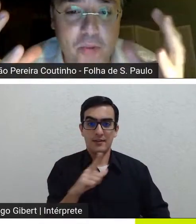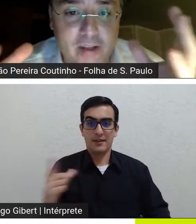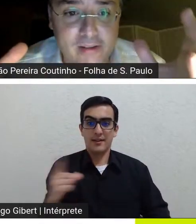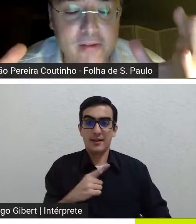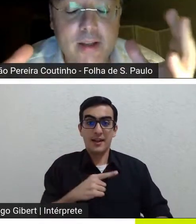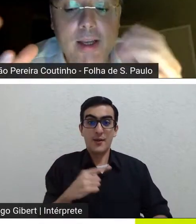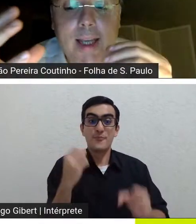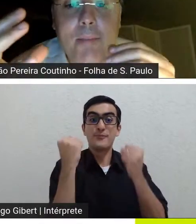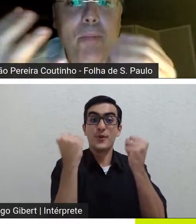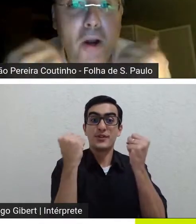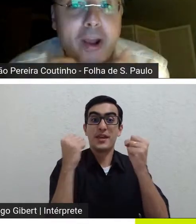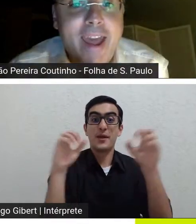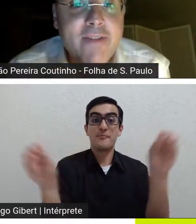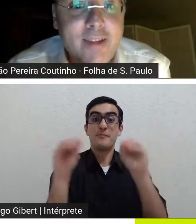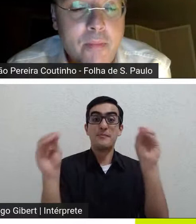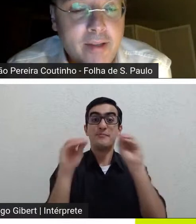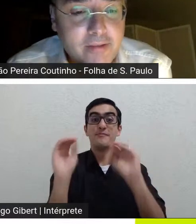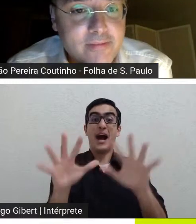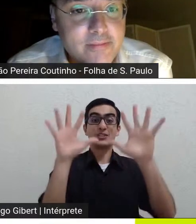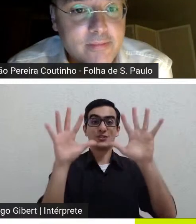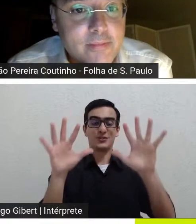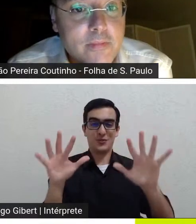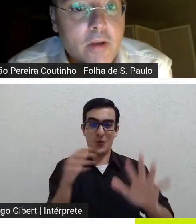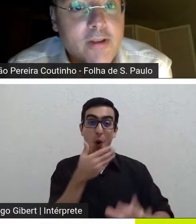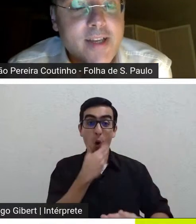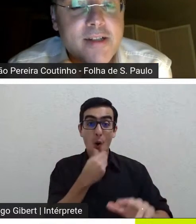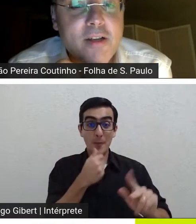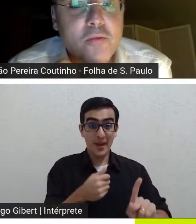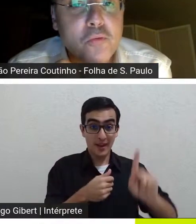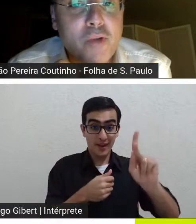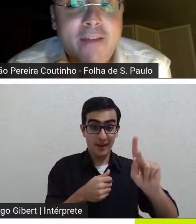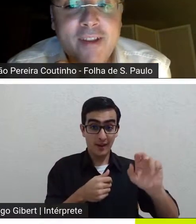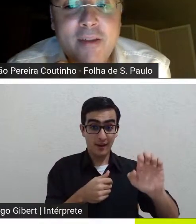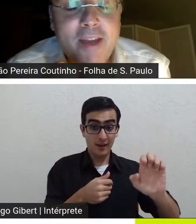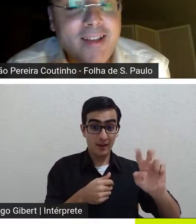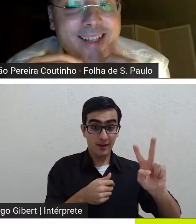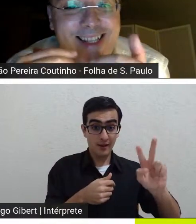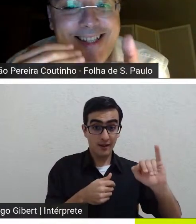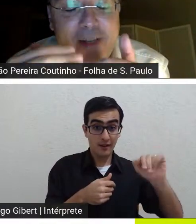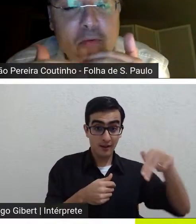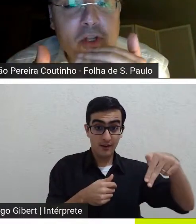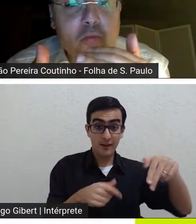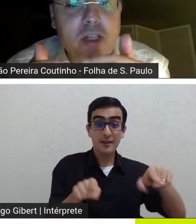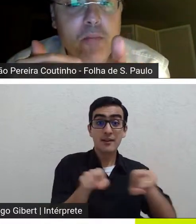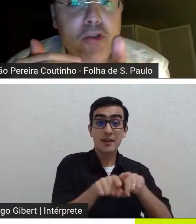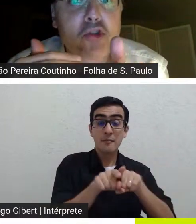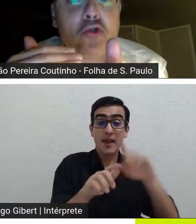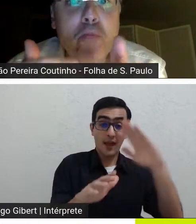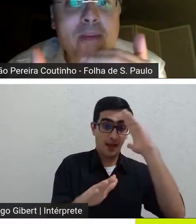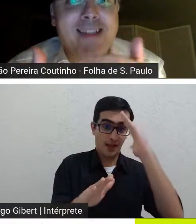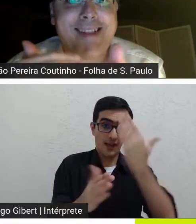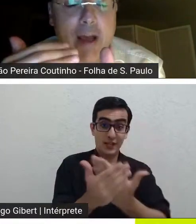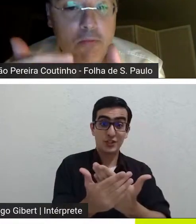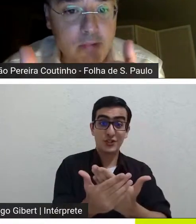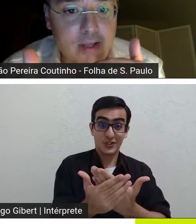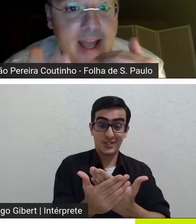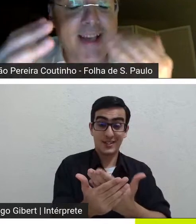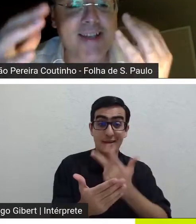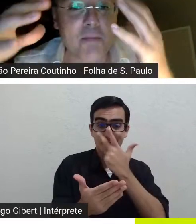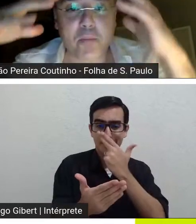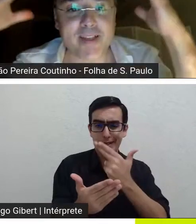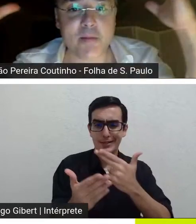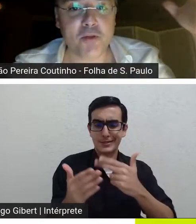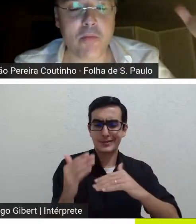mágico para ele para o Kevin também ou seja o Kevin também exibe o mesmo tipo de submissão